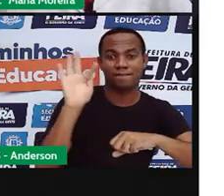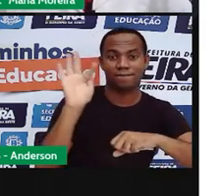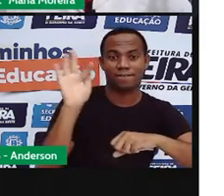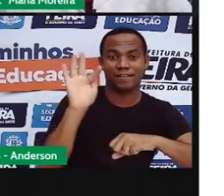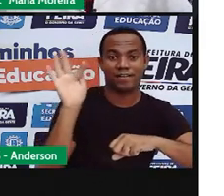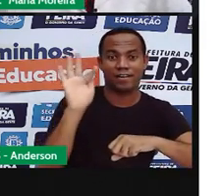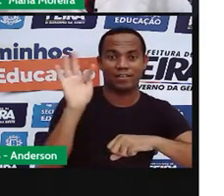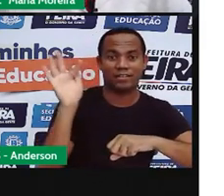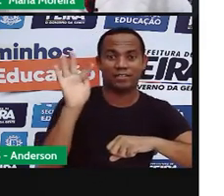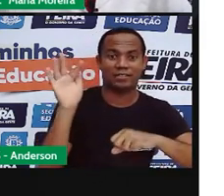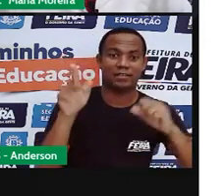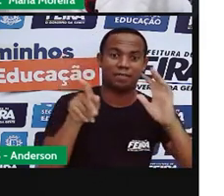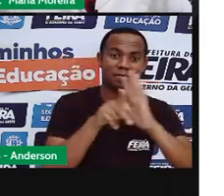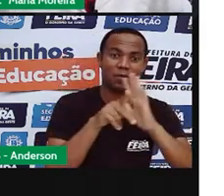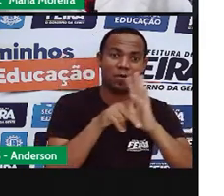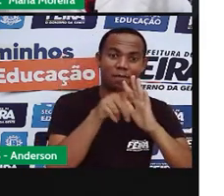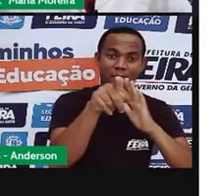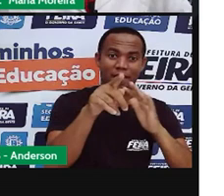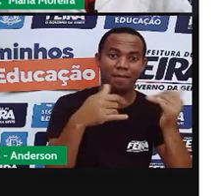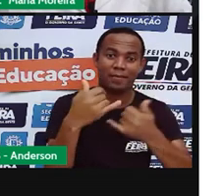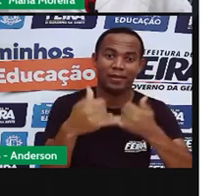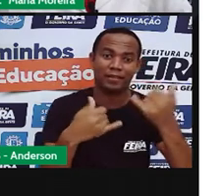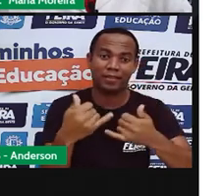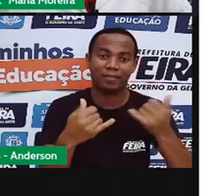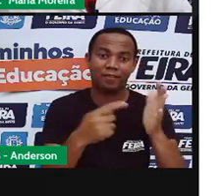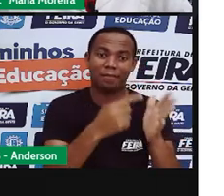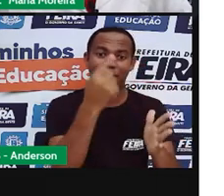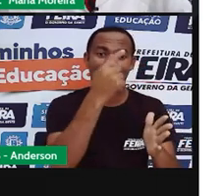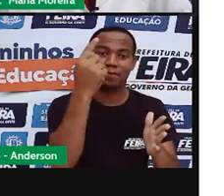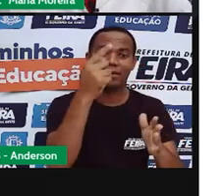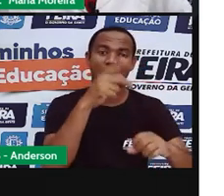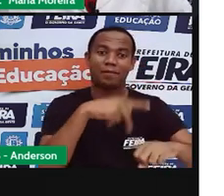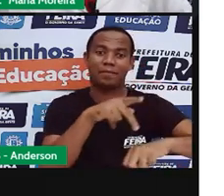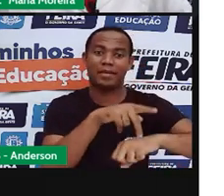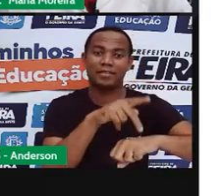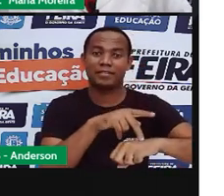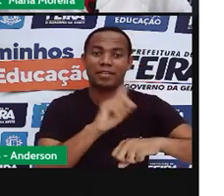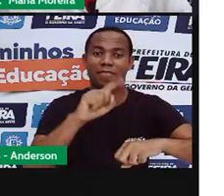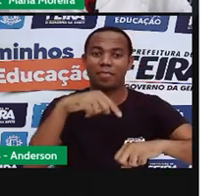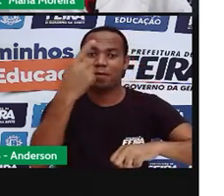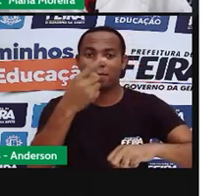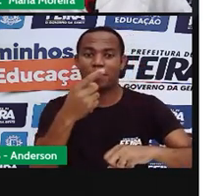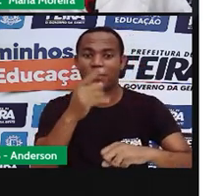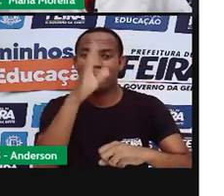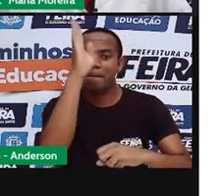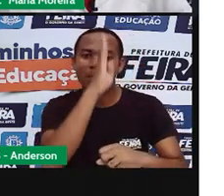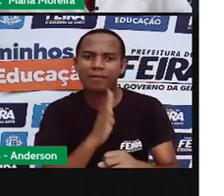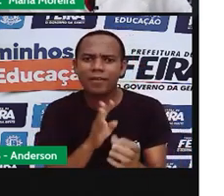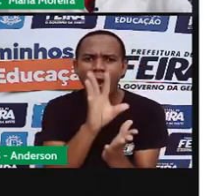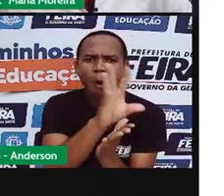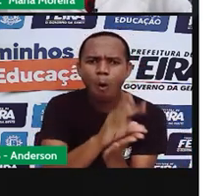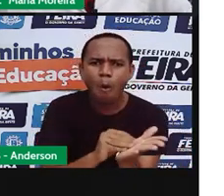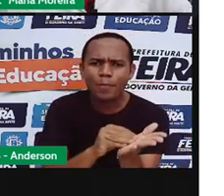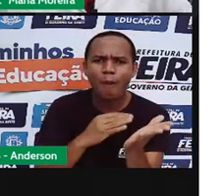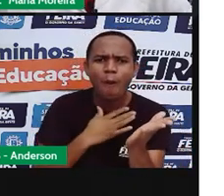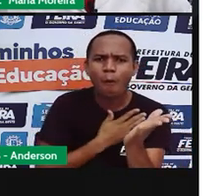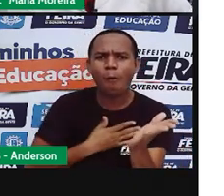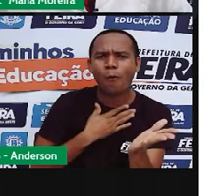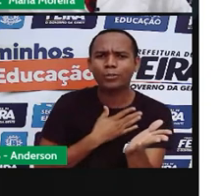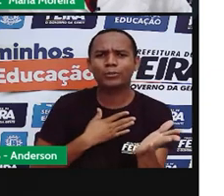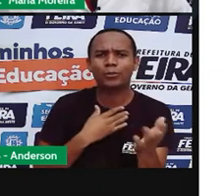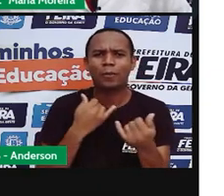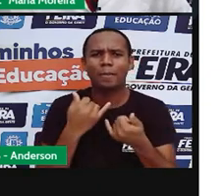De origem francesa, a amarelinha chegou ao Brasil, né, que rapidamente se tornou popular. A brincadeira